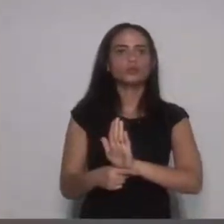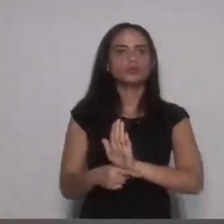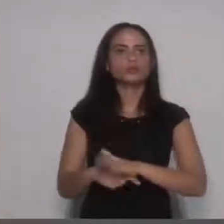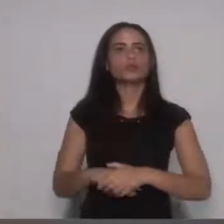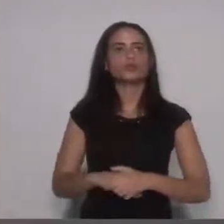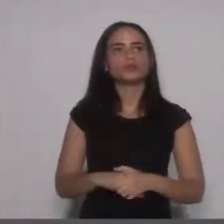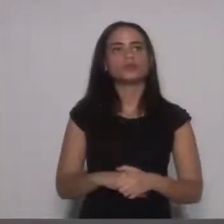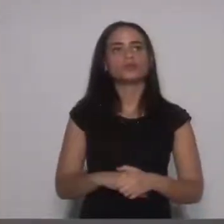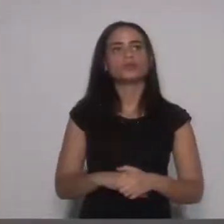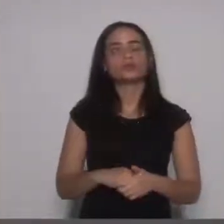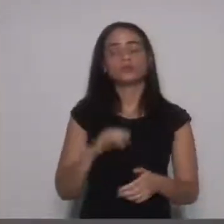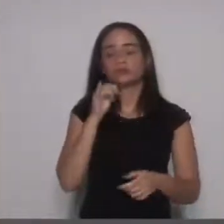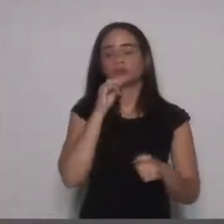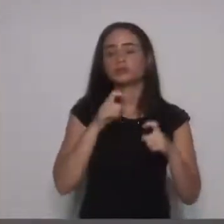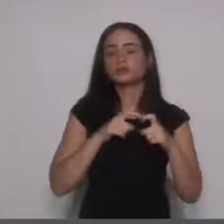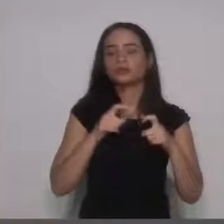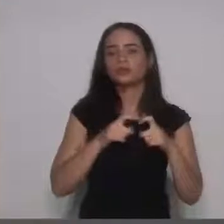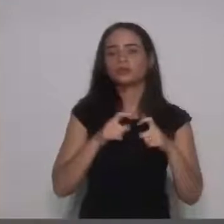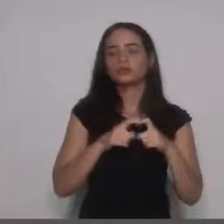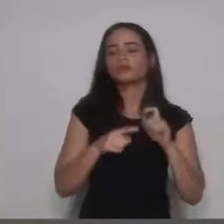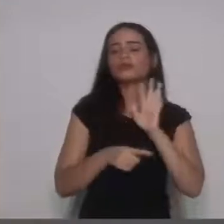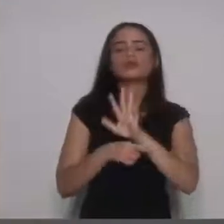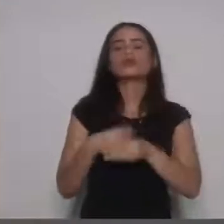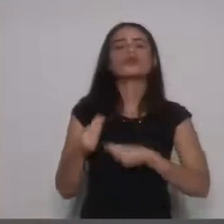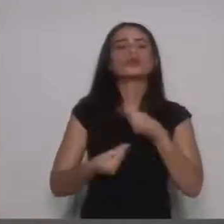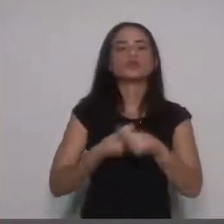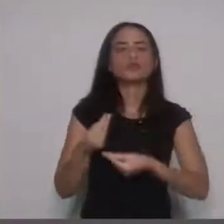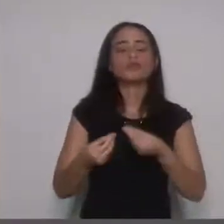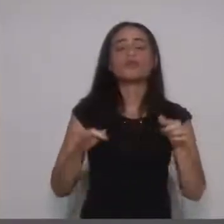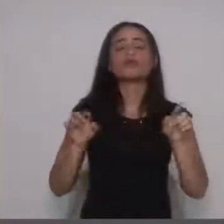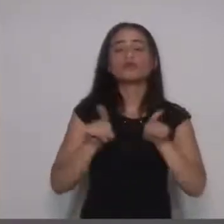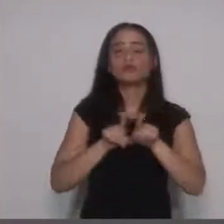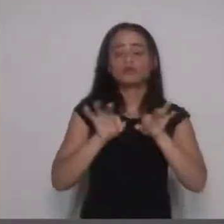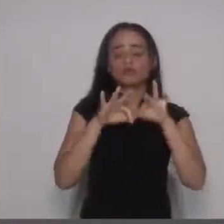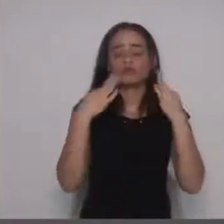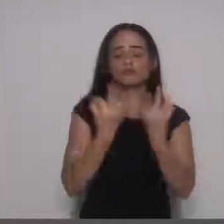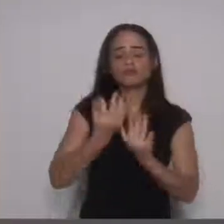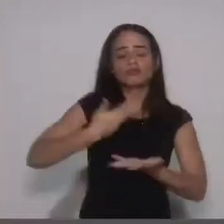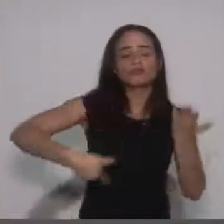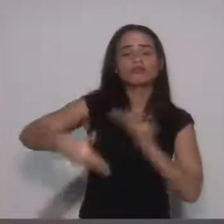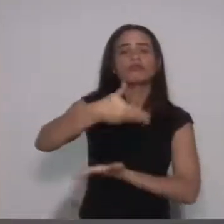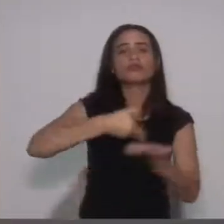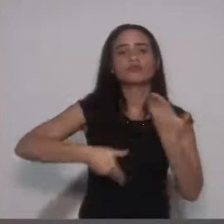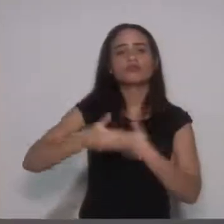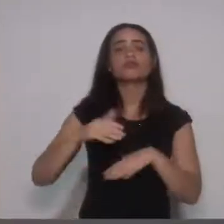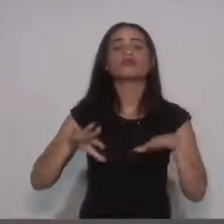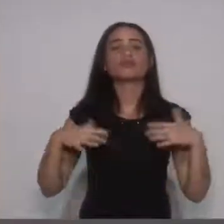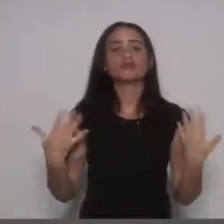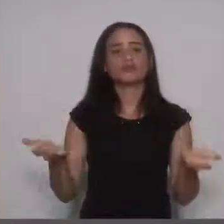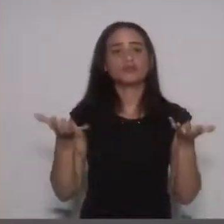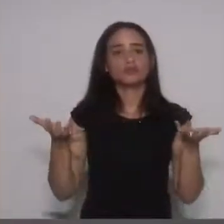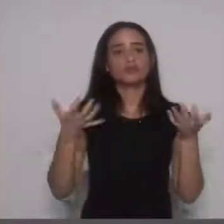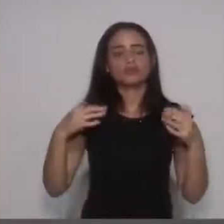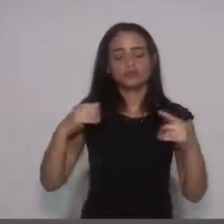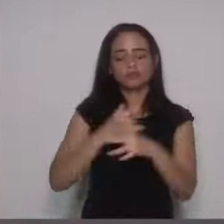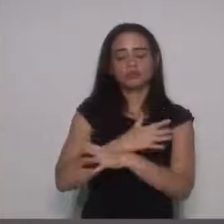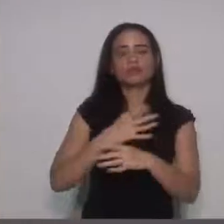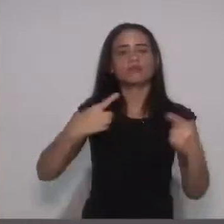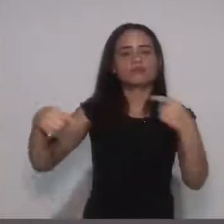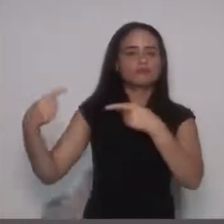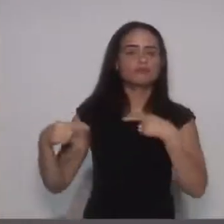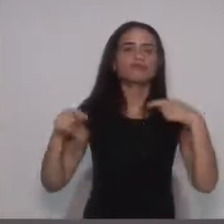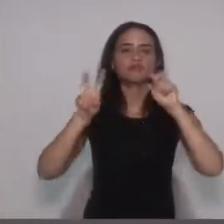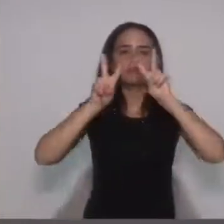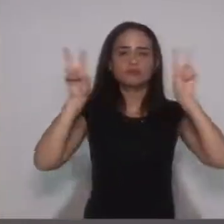diante da primeira infância, você vai fazer com que as famílias se envolvam nesse assunto. Então, eu quero trazer para a cidade essa discussão, com toda a humildade também,